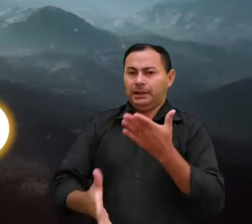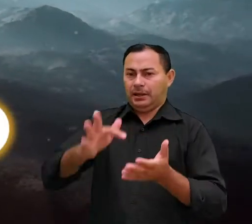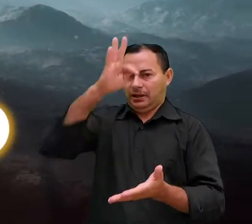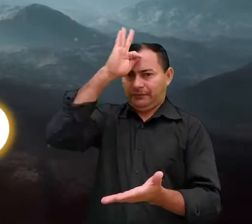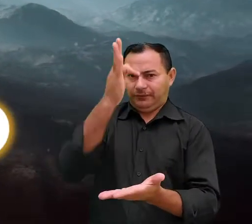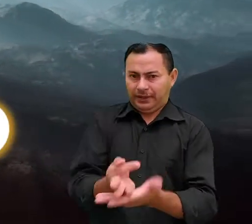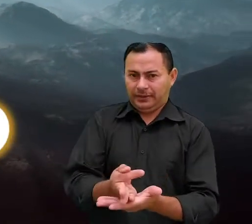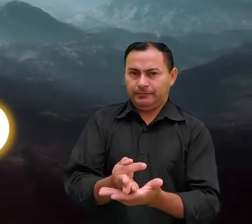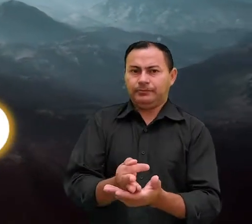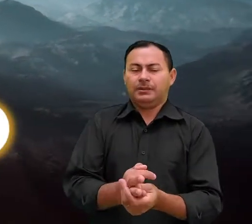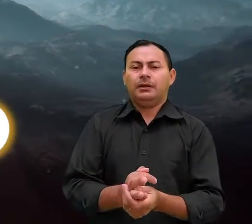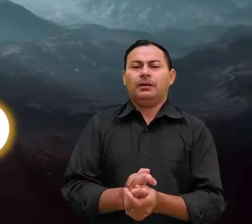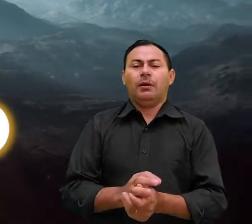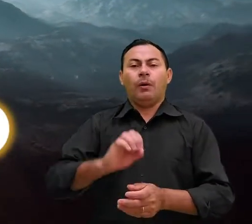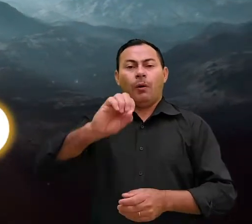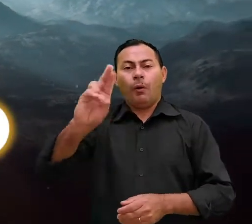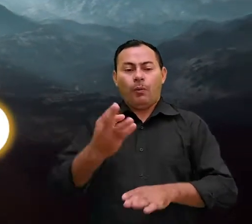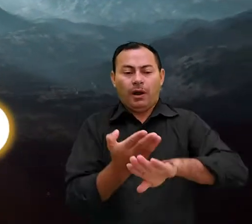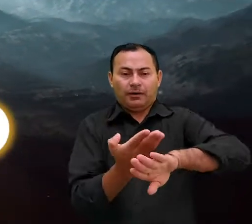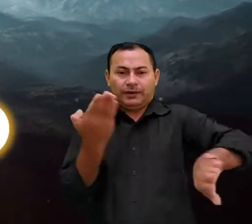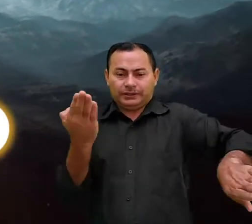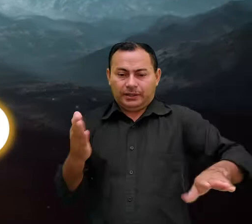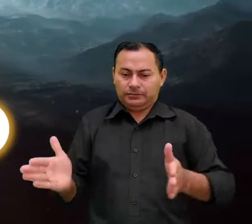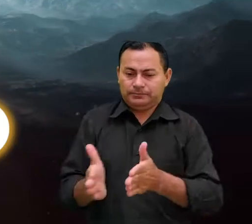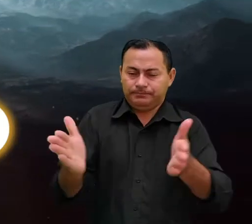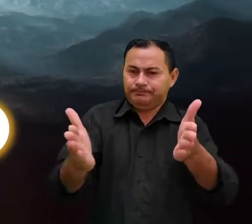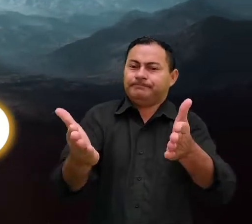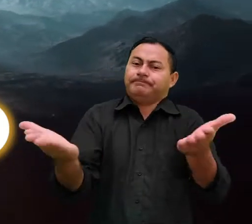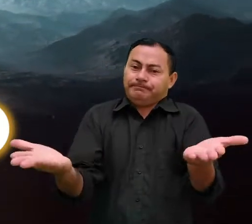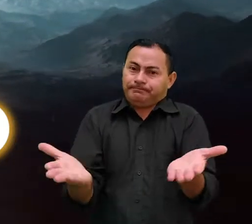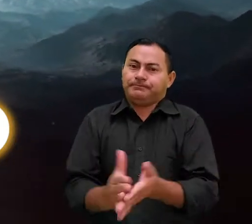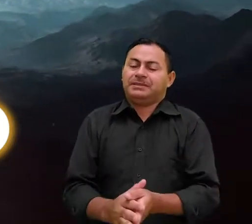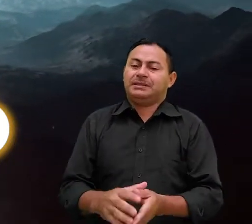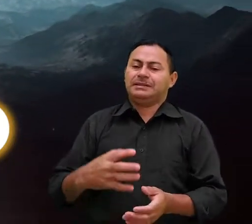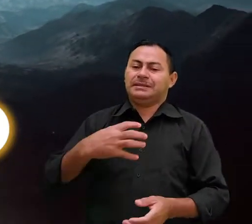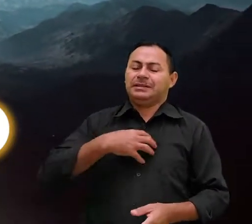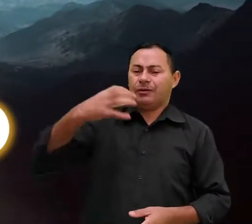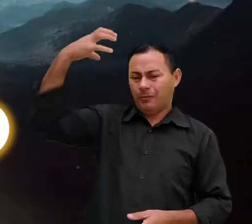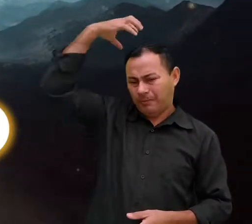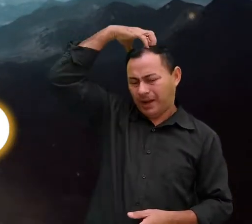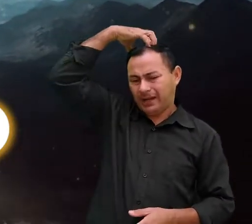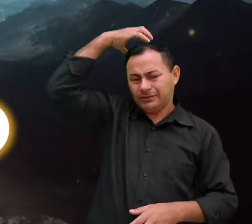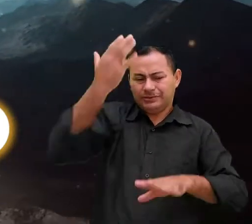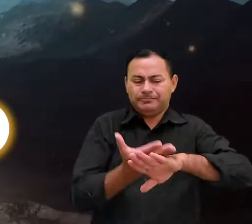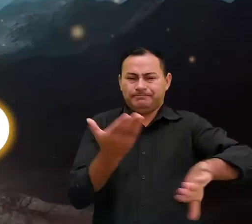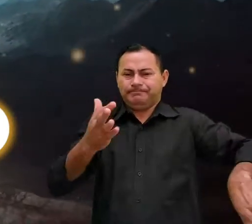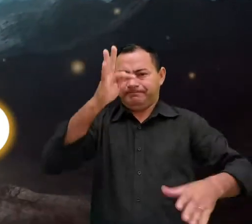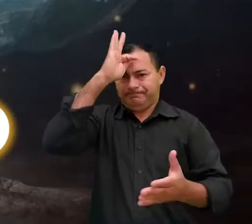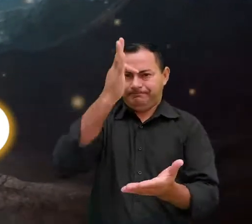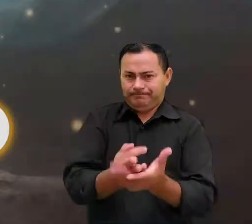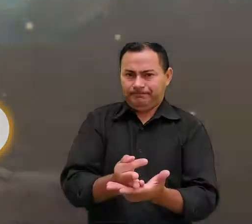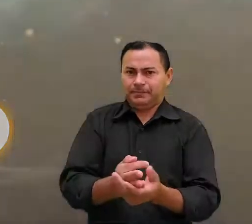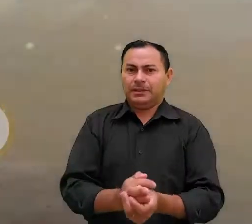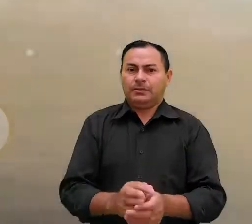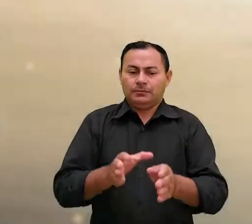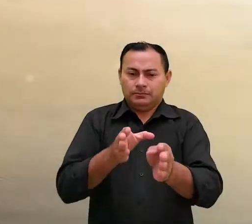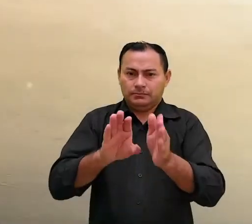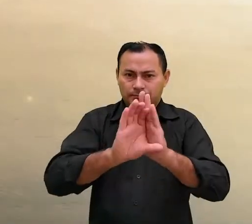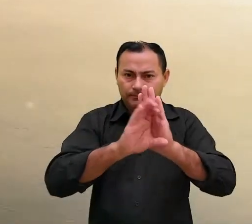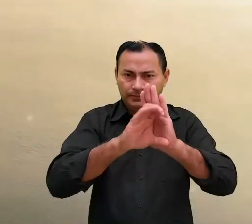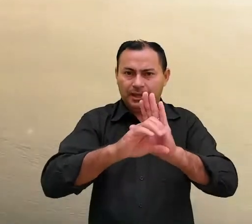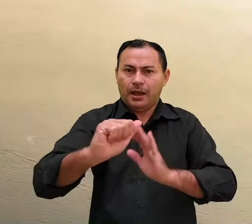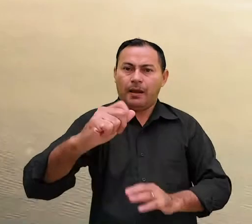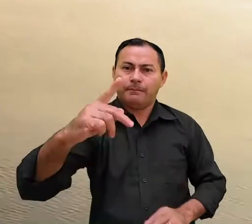perder a fé, ou se afastar do caminho e acabar culpado de apostasia. O